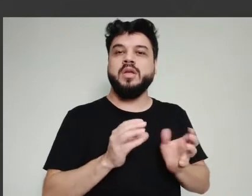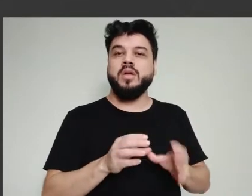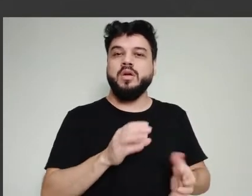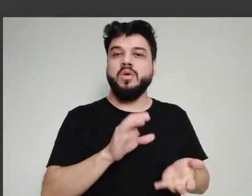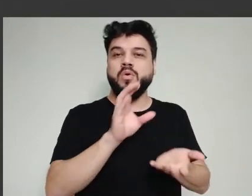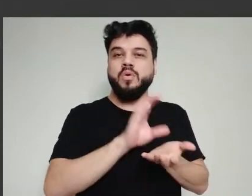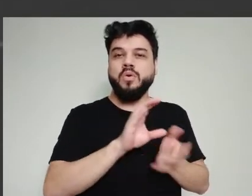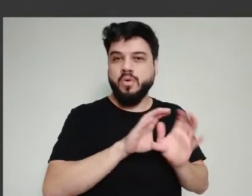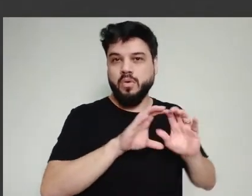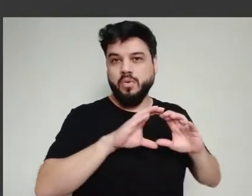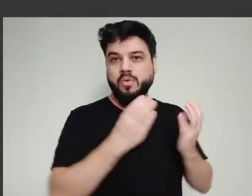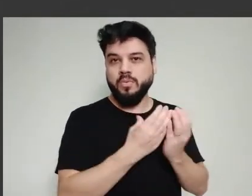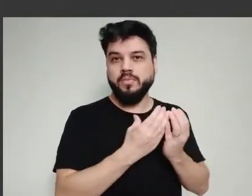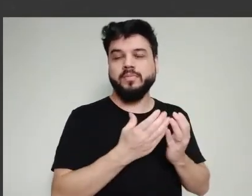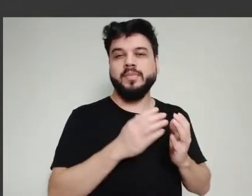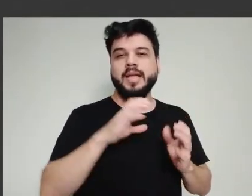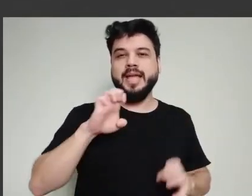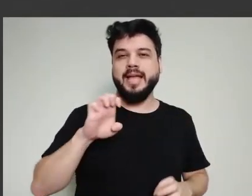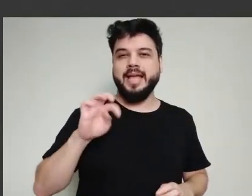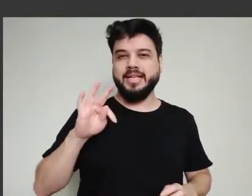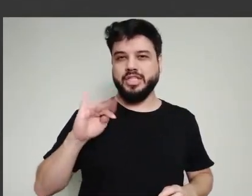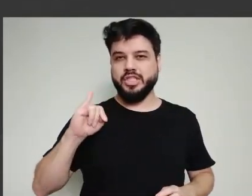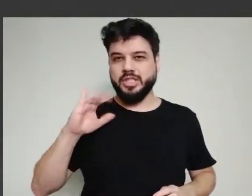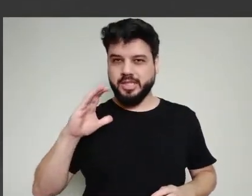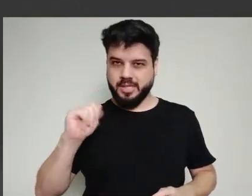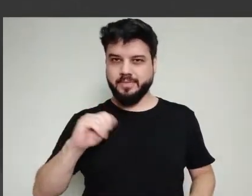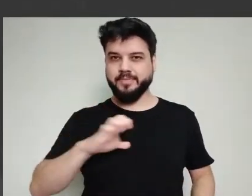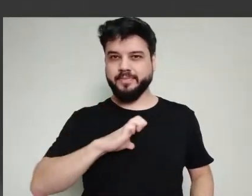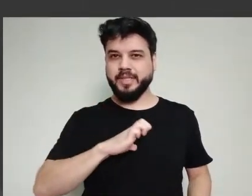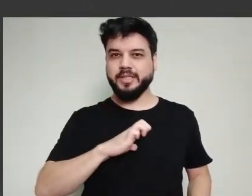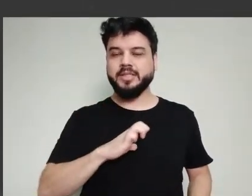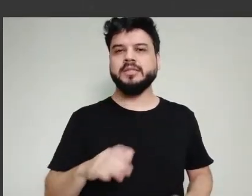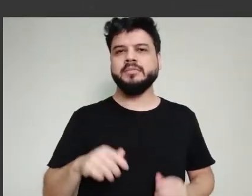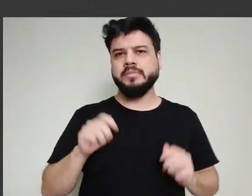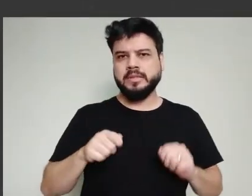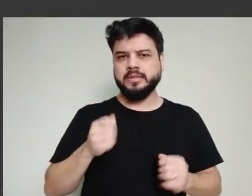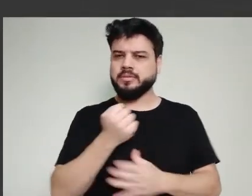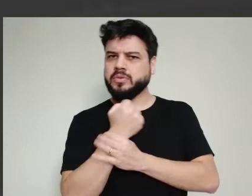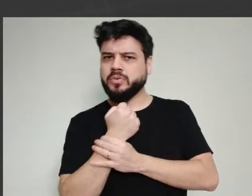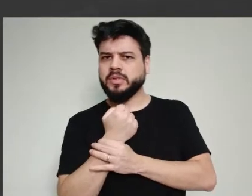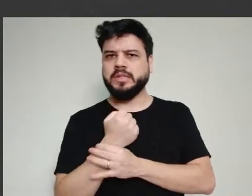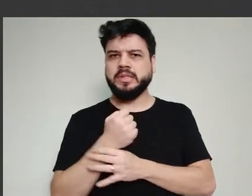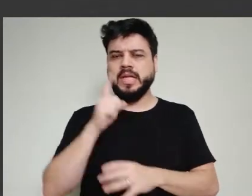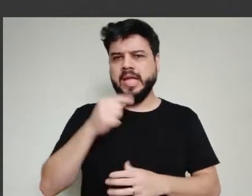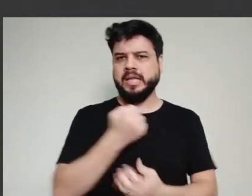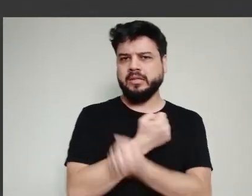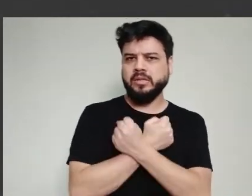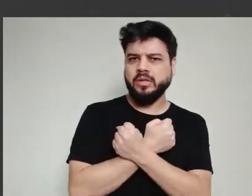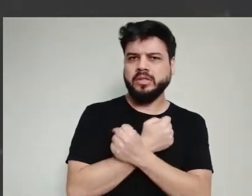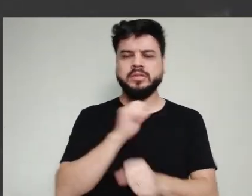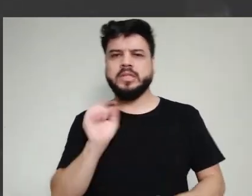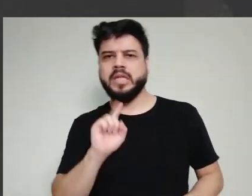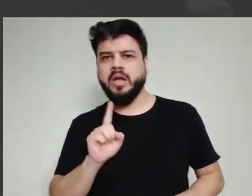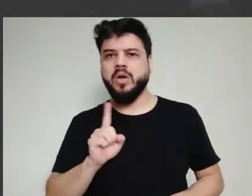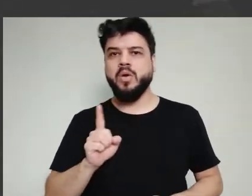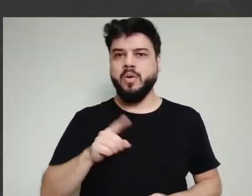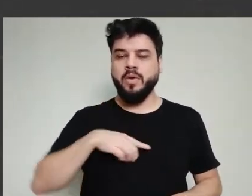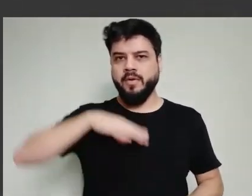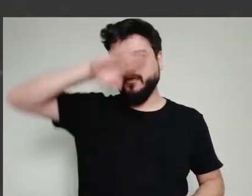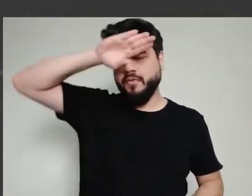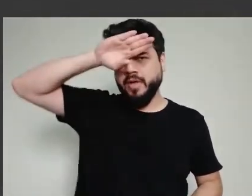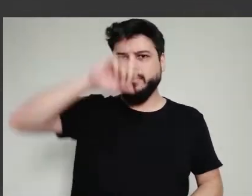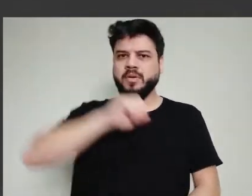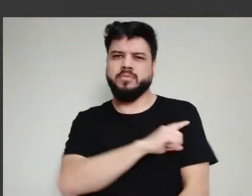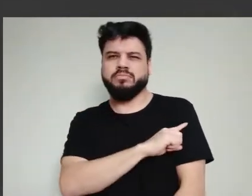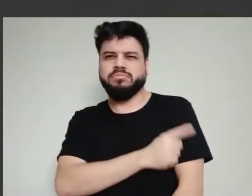grupo bem pequeno de humanos para testar a segurança. Ela é tóxica ou não é? Ela vai dar febre nas pessoas? Vai dar um inchaço no local